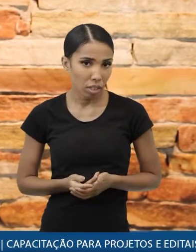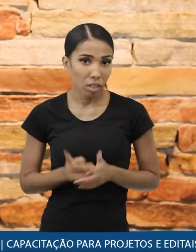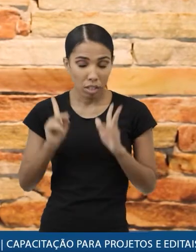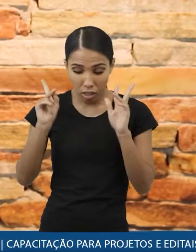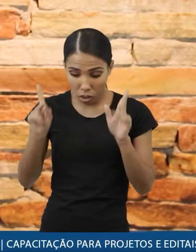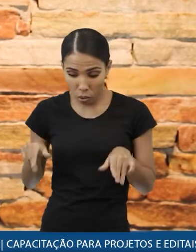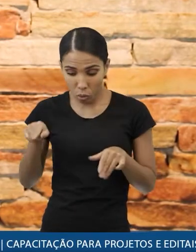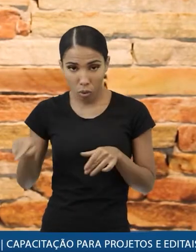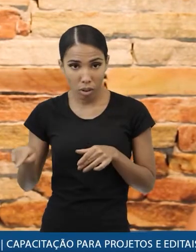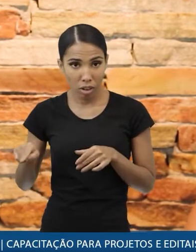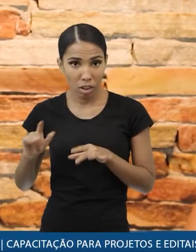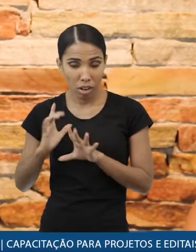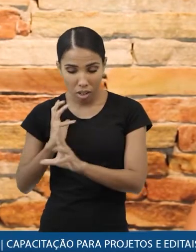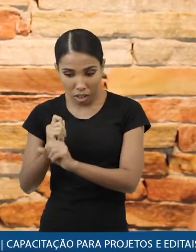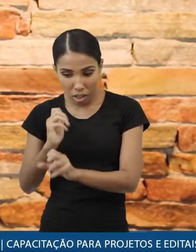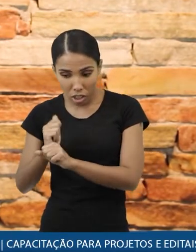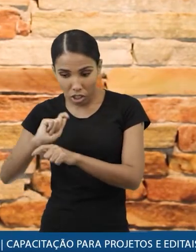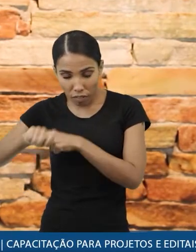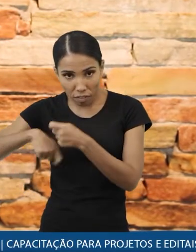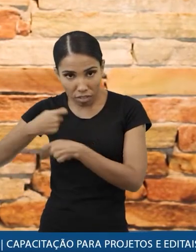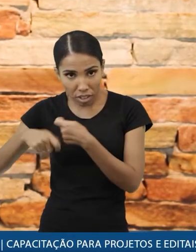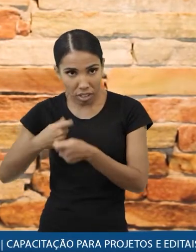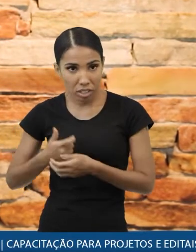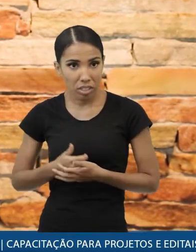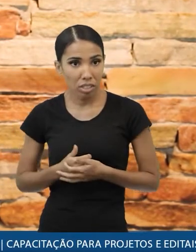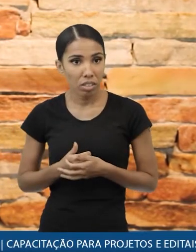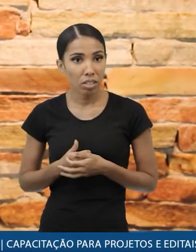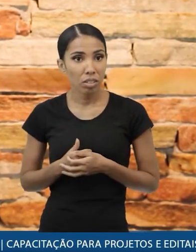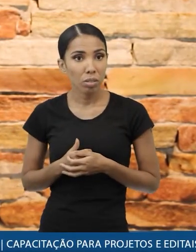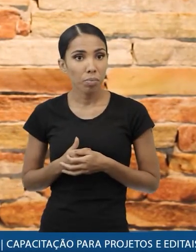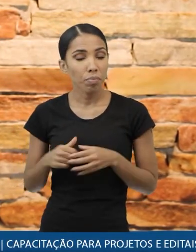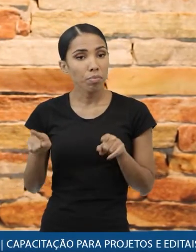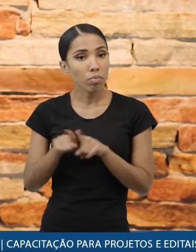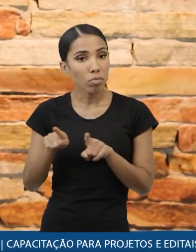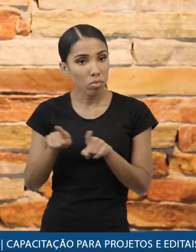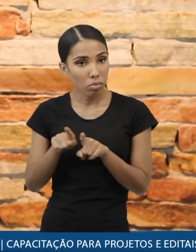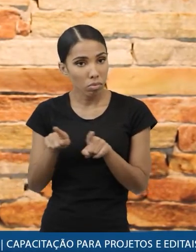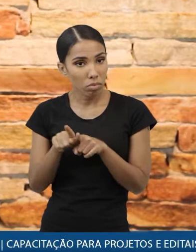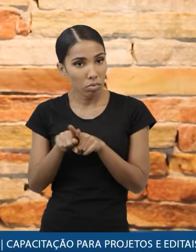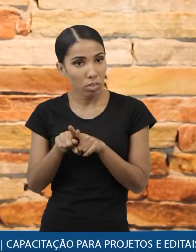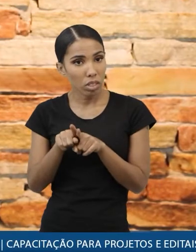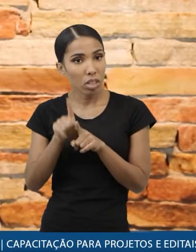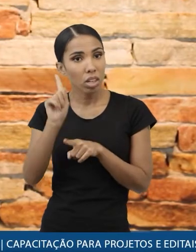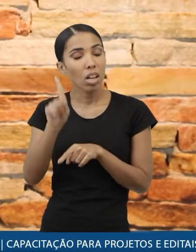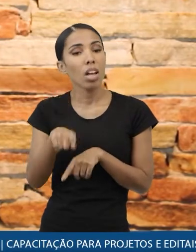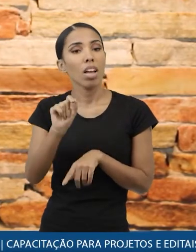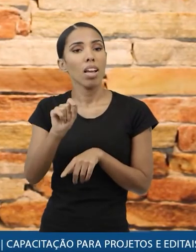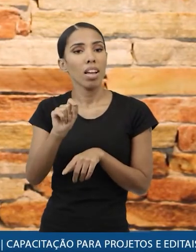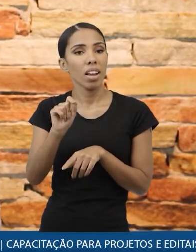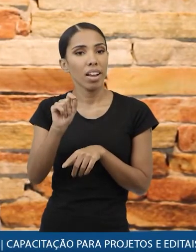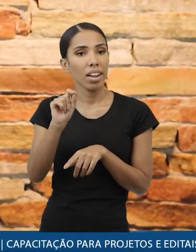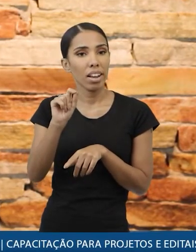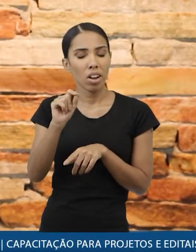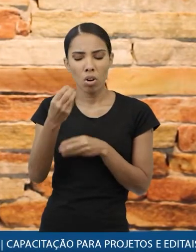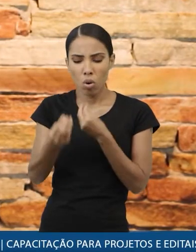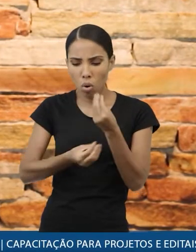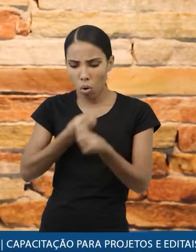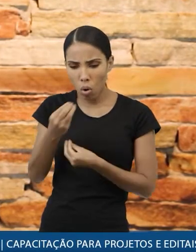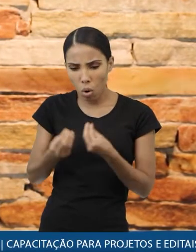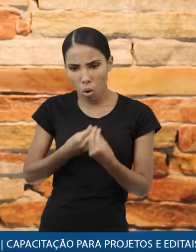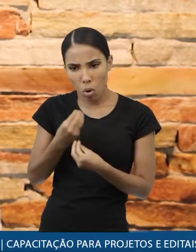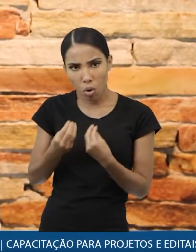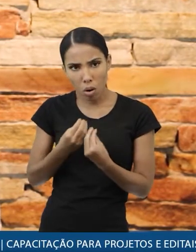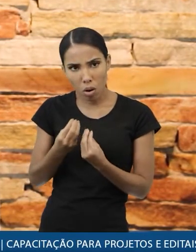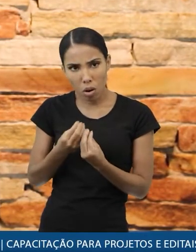a prestação de contas ligada à gestão financeira dos recursos e a prestação de contas do que costuma se chamar que é a prestação de contas do objeto